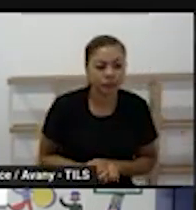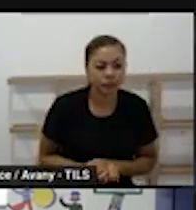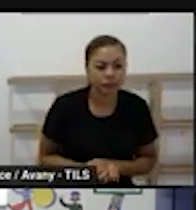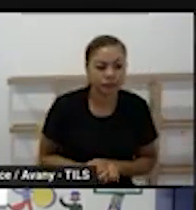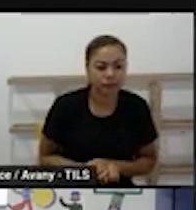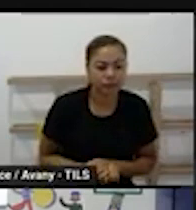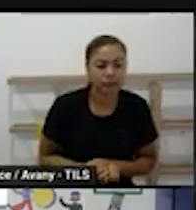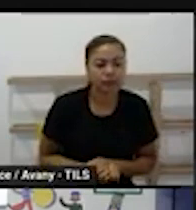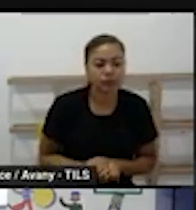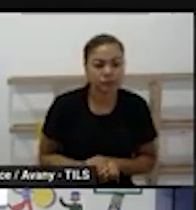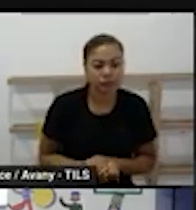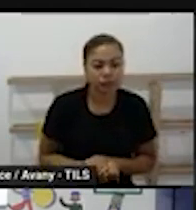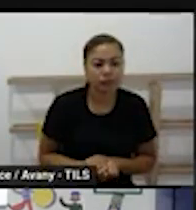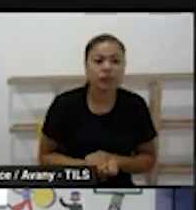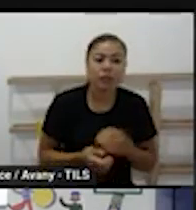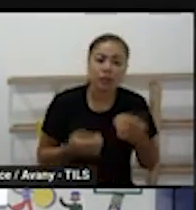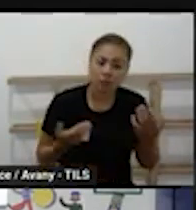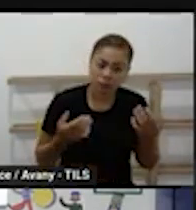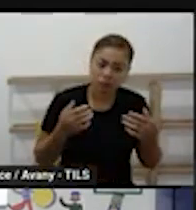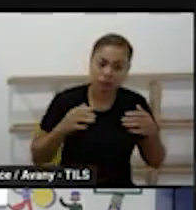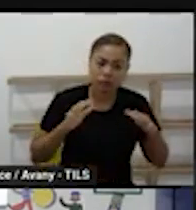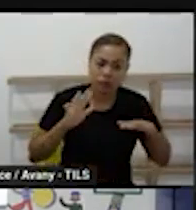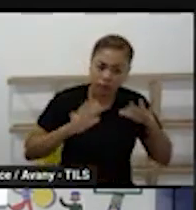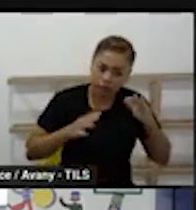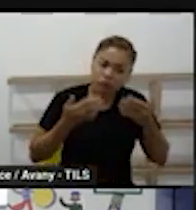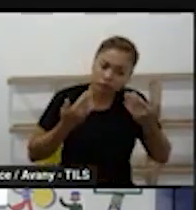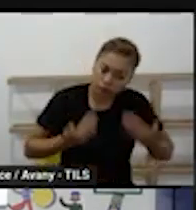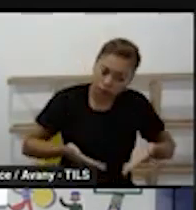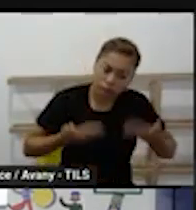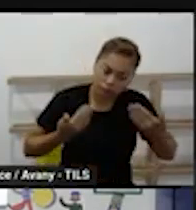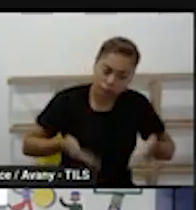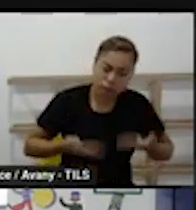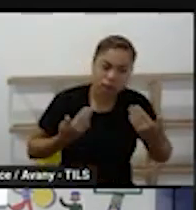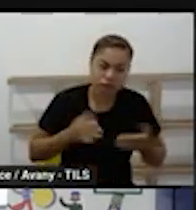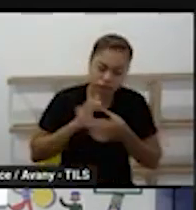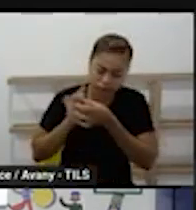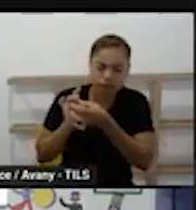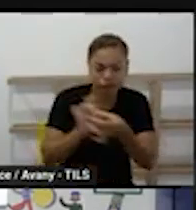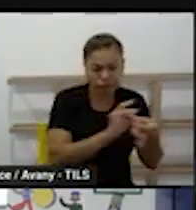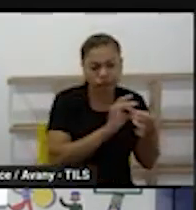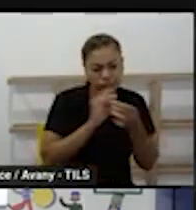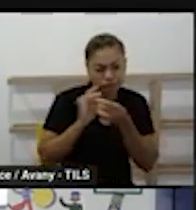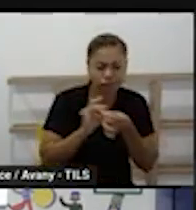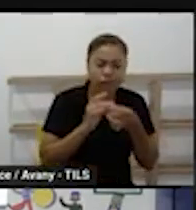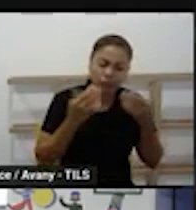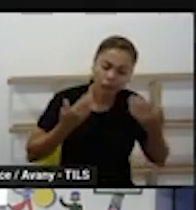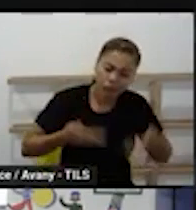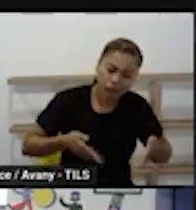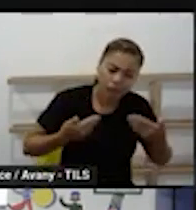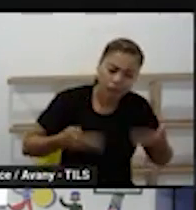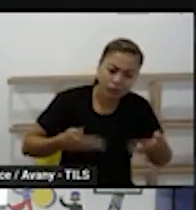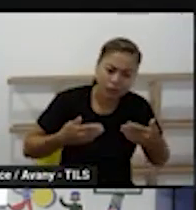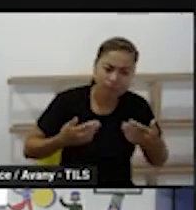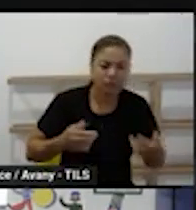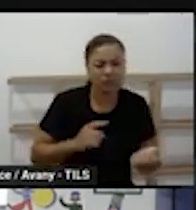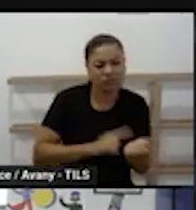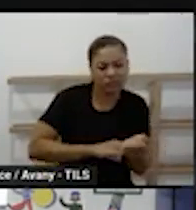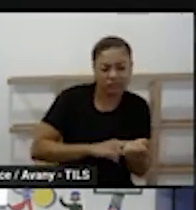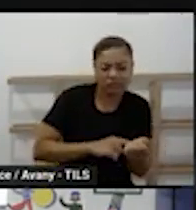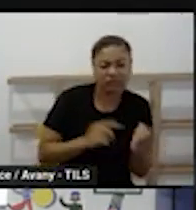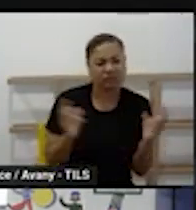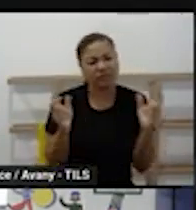entendida de forma leve para que todo mundo consiga viver a harmonia dentro das rotinas que existem dentro da própria escola na verdade